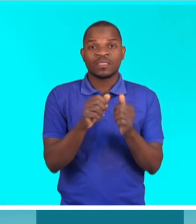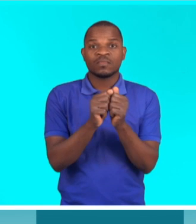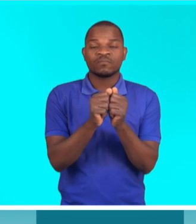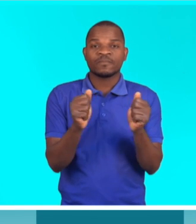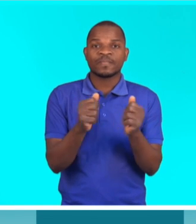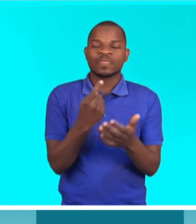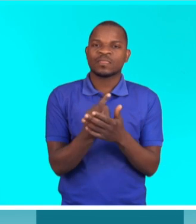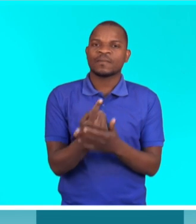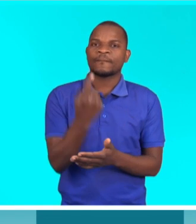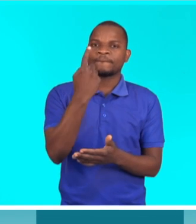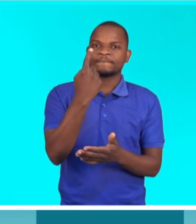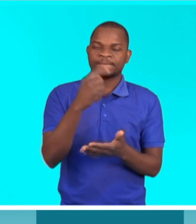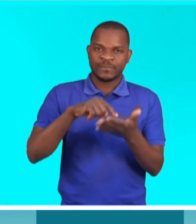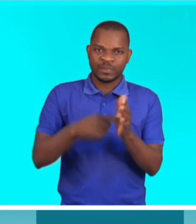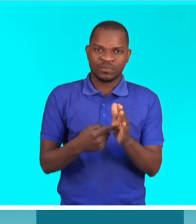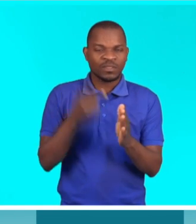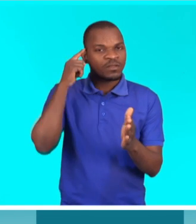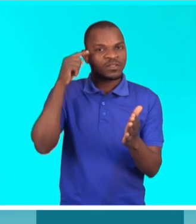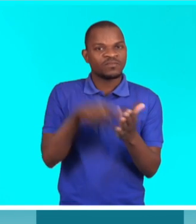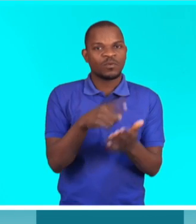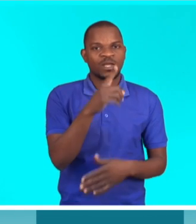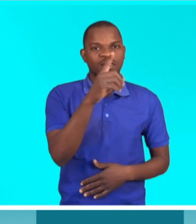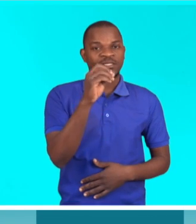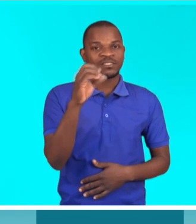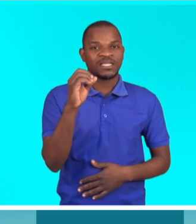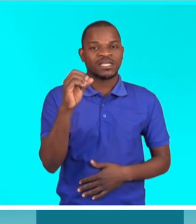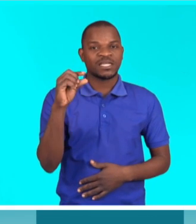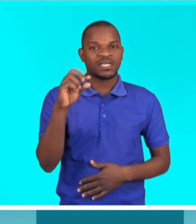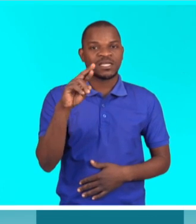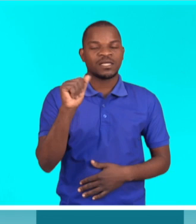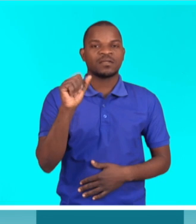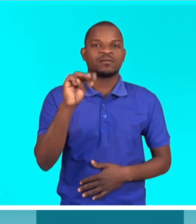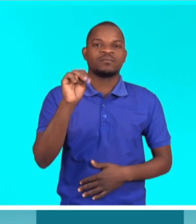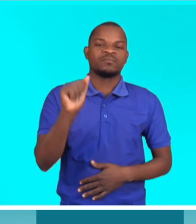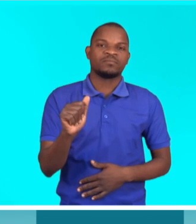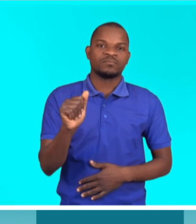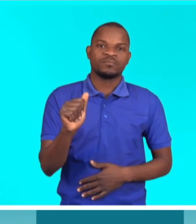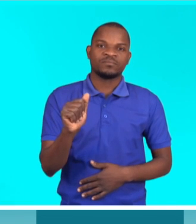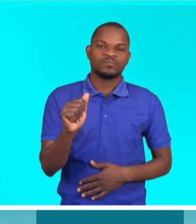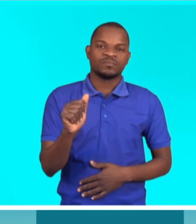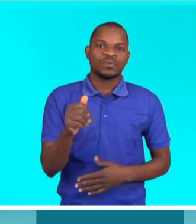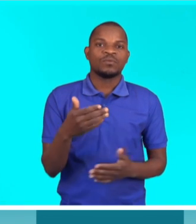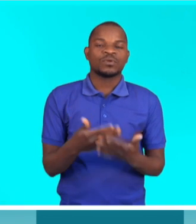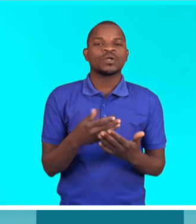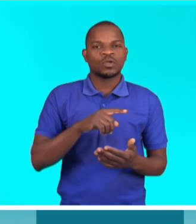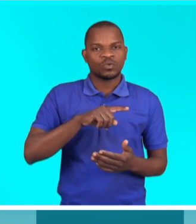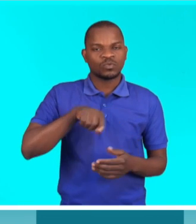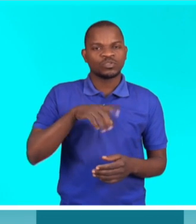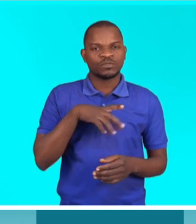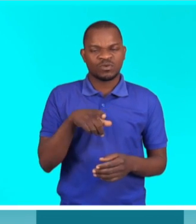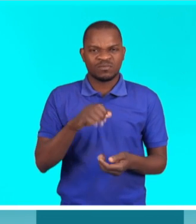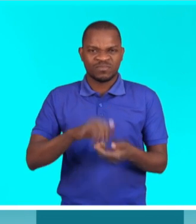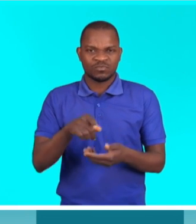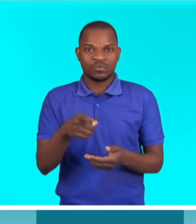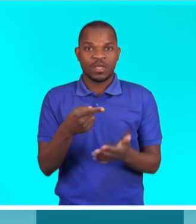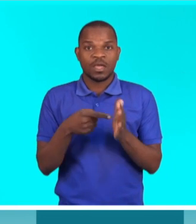Atenção, uma concha cheia dessa é 100 gramas para um doente. Uma concha, por isso que nós temos esse tipo de concha